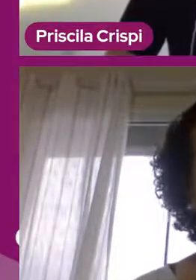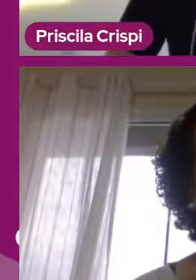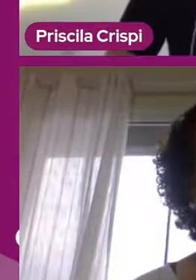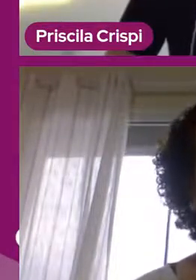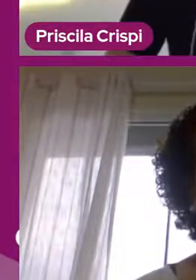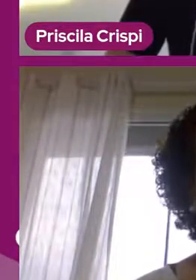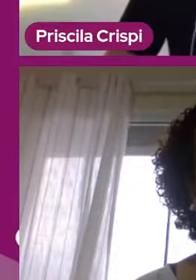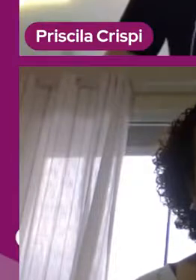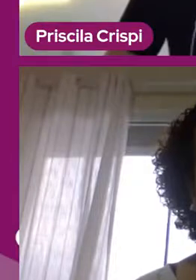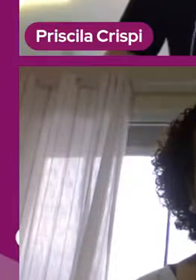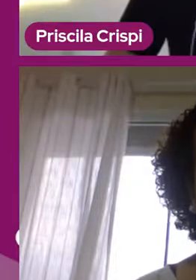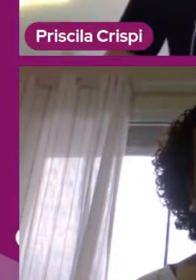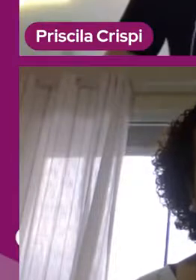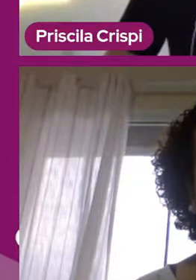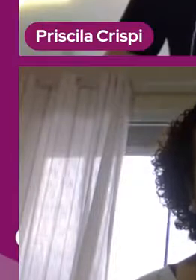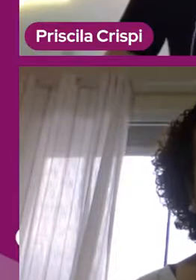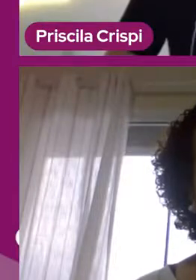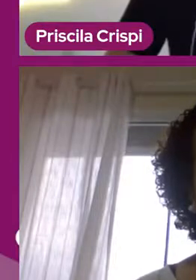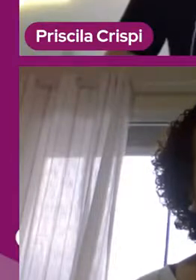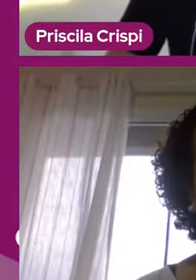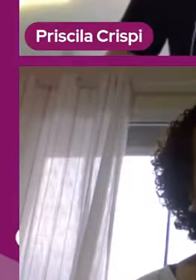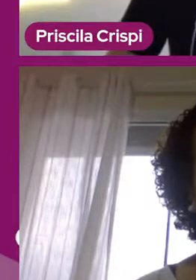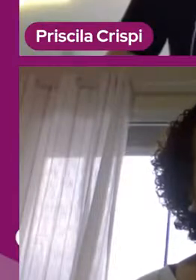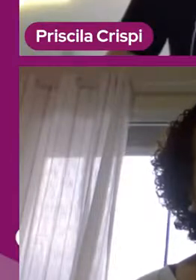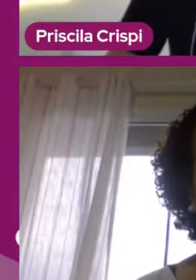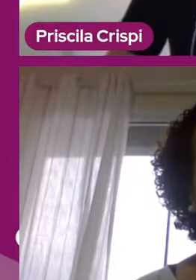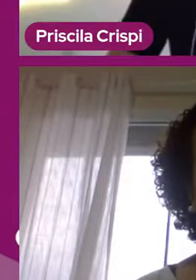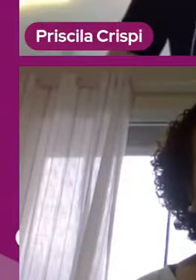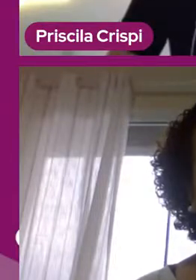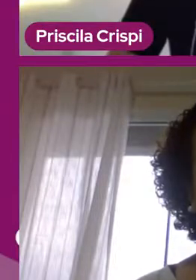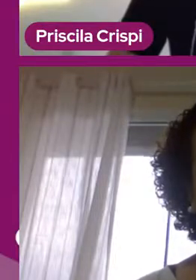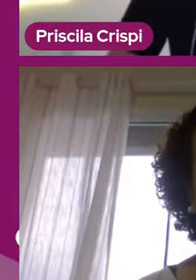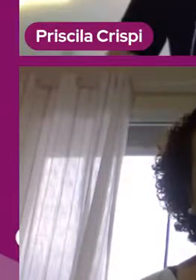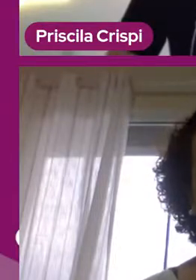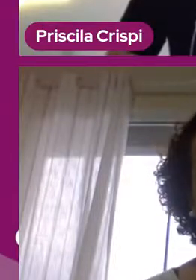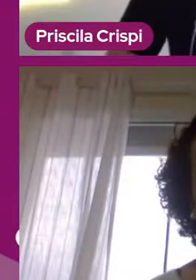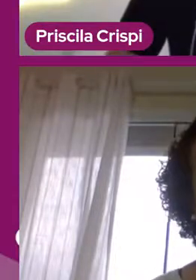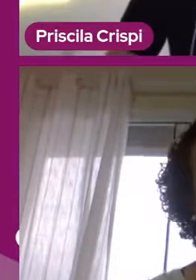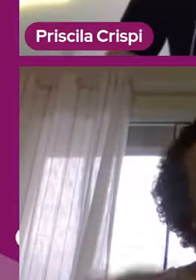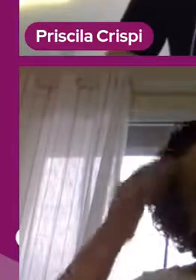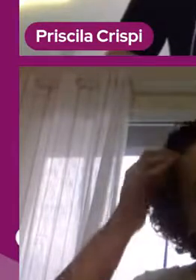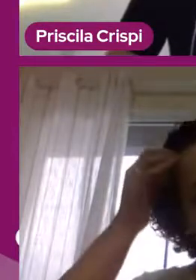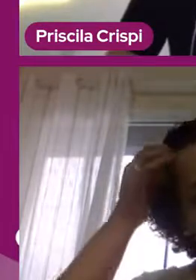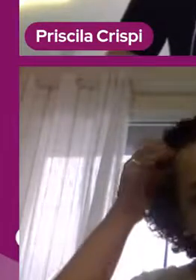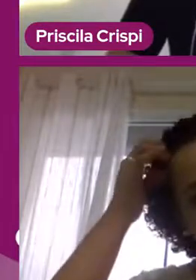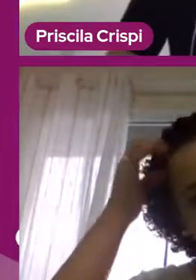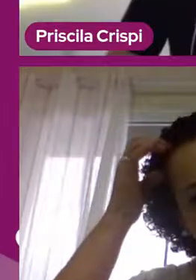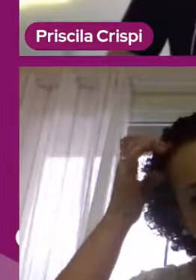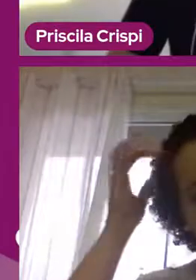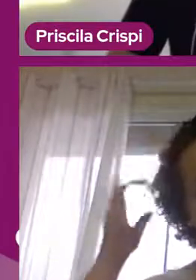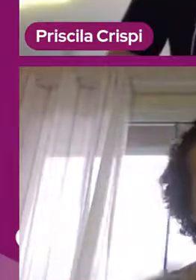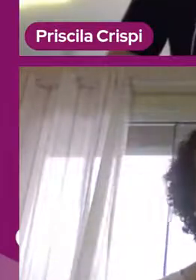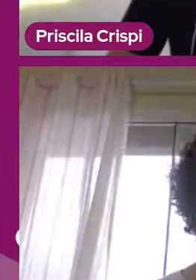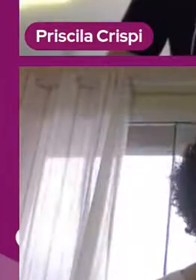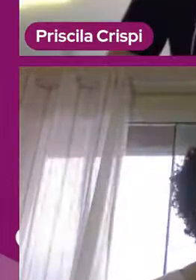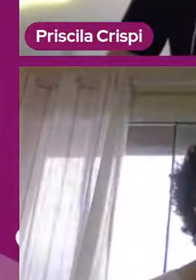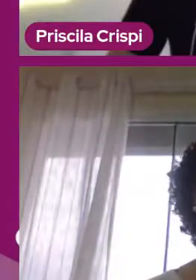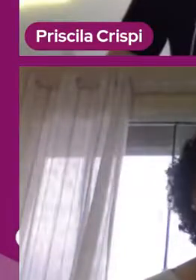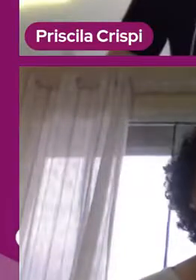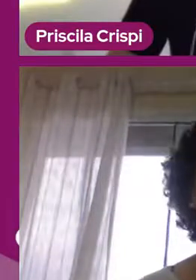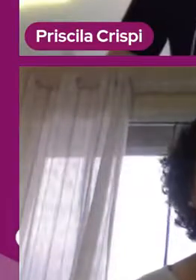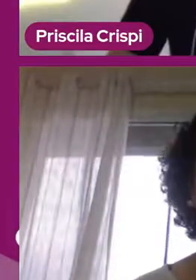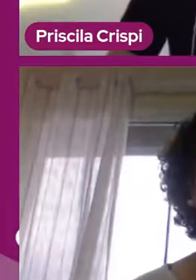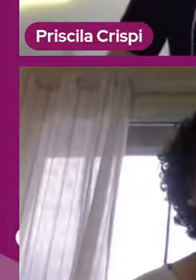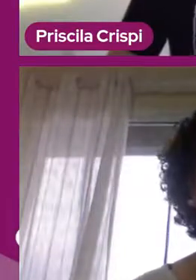que eu coordenava uma área, né? Quando ia na educação infantil. E o meu objetivo era, assim, chegar, conseguir dar aula e